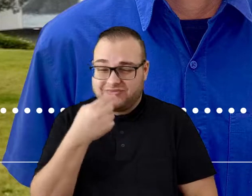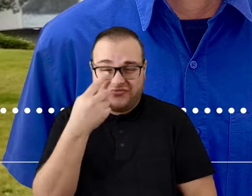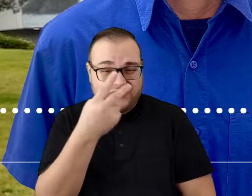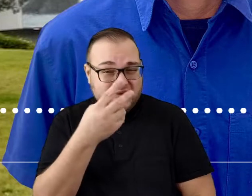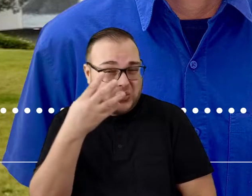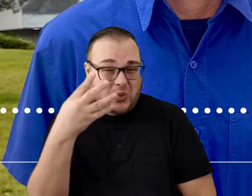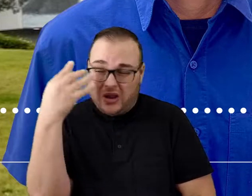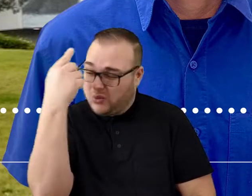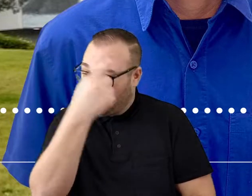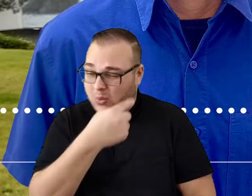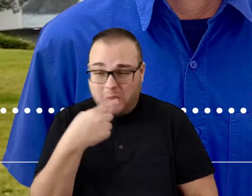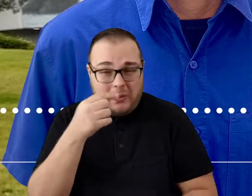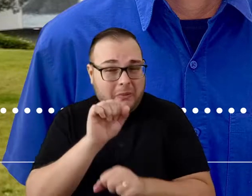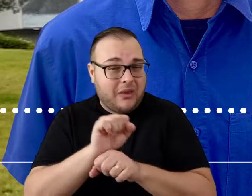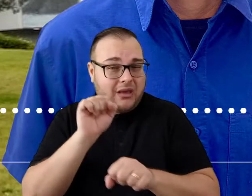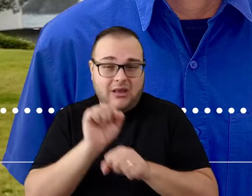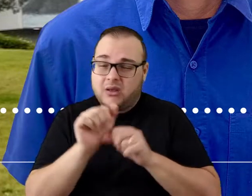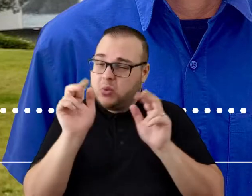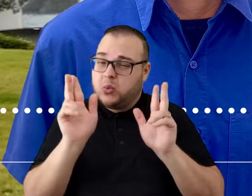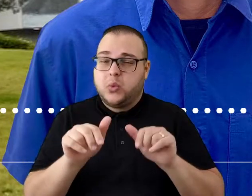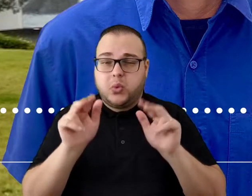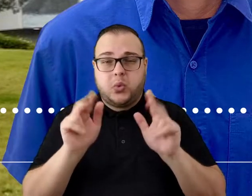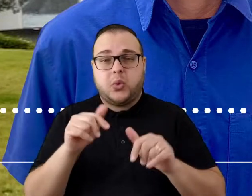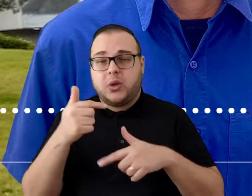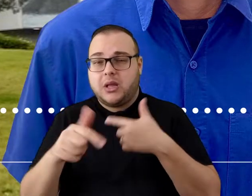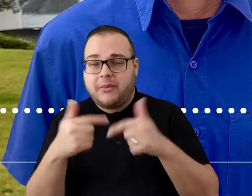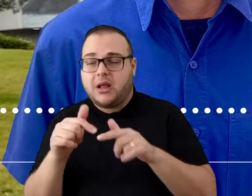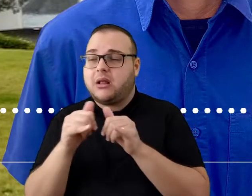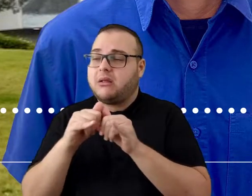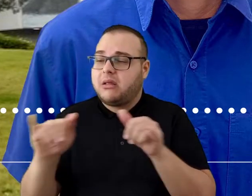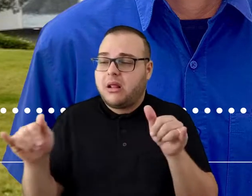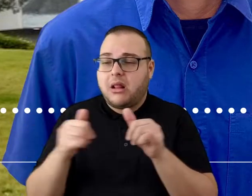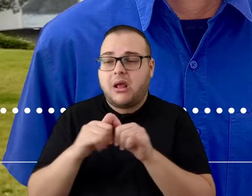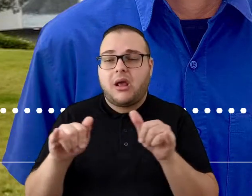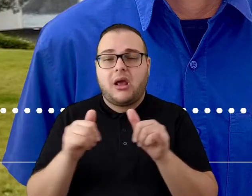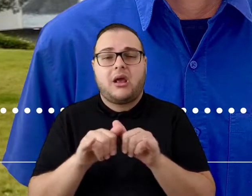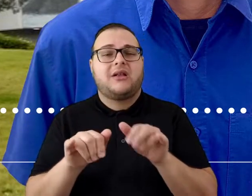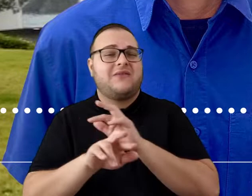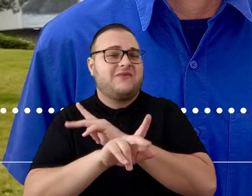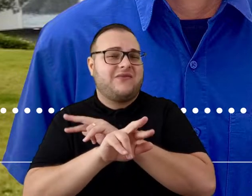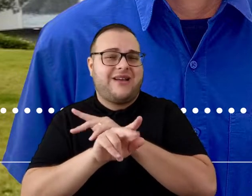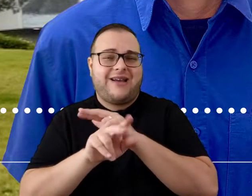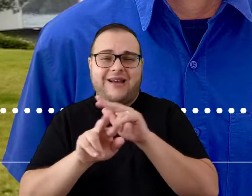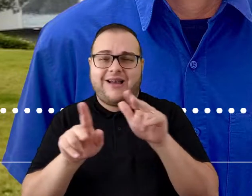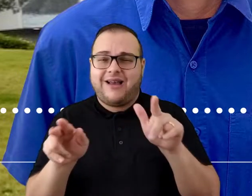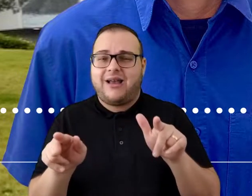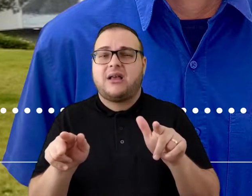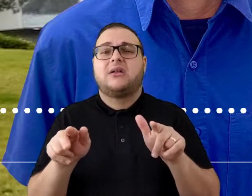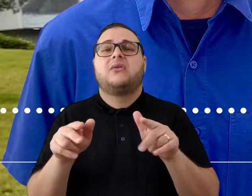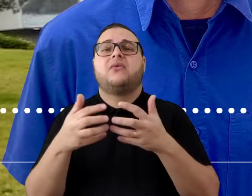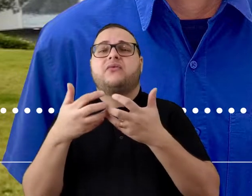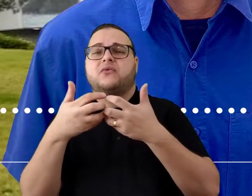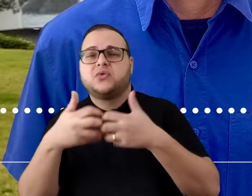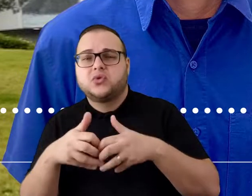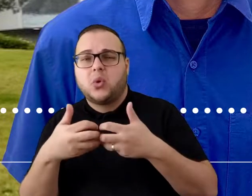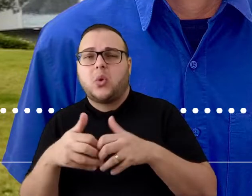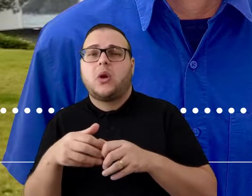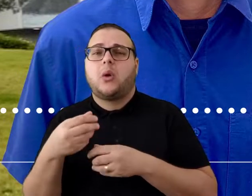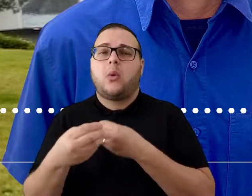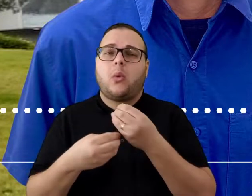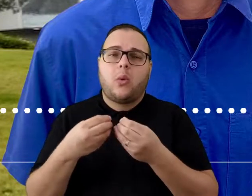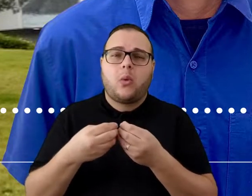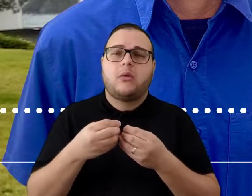a verificação de tudo aquilo que envolve as usinas, desde a parte elétrica, né? Linhas, as próprias questões das funcionalidades das